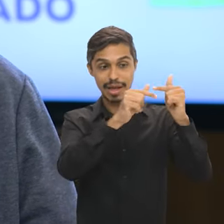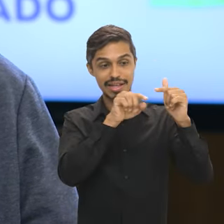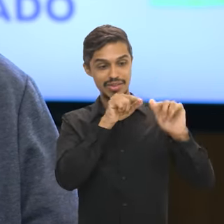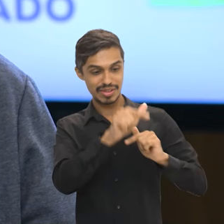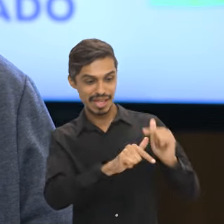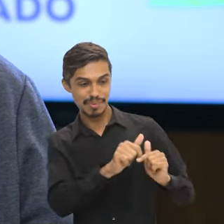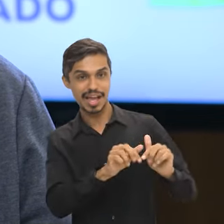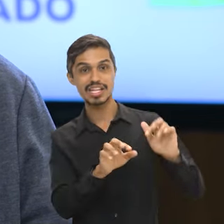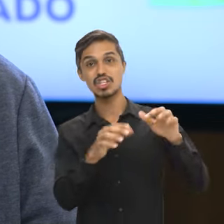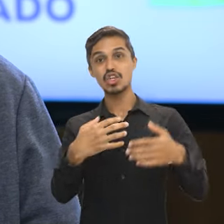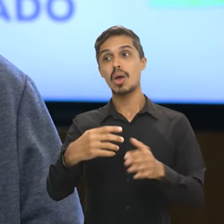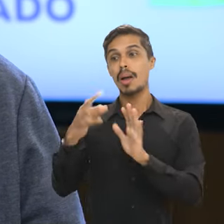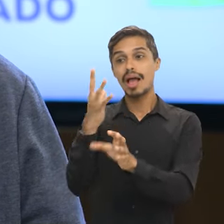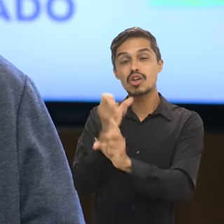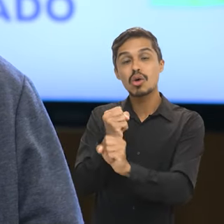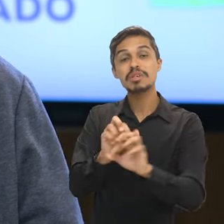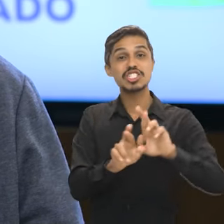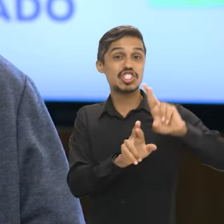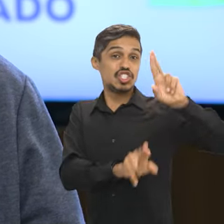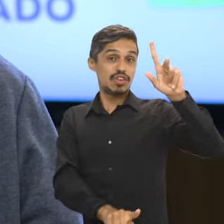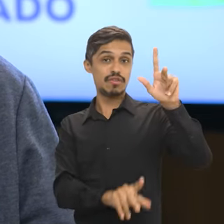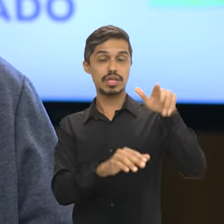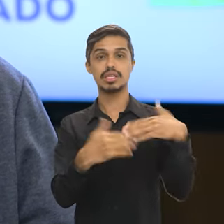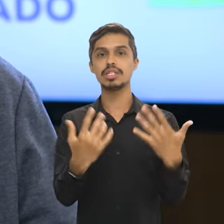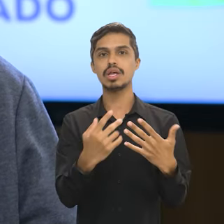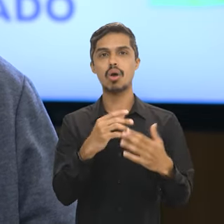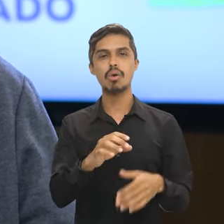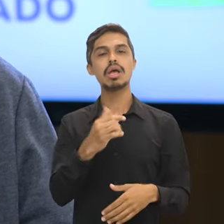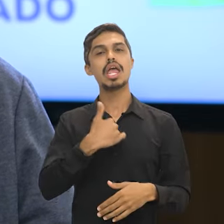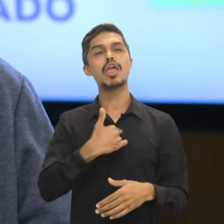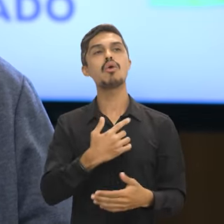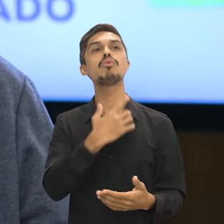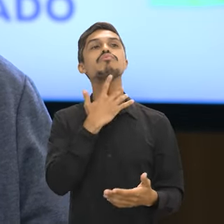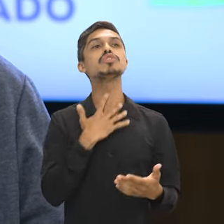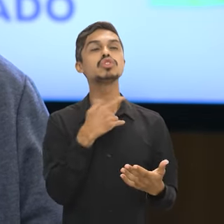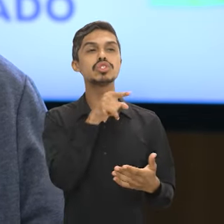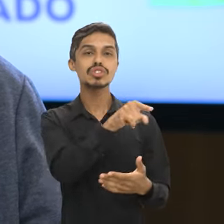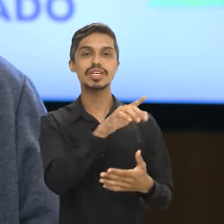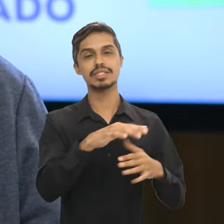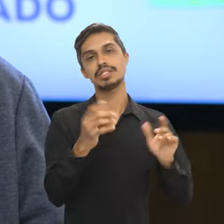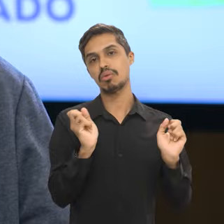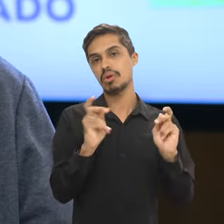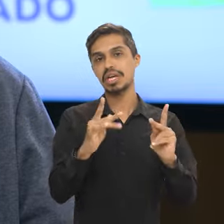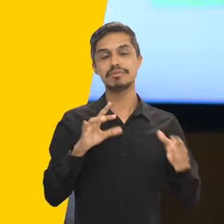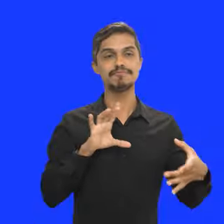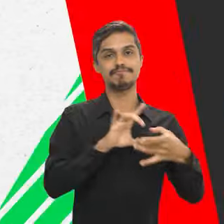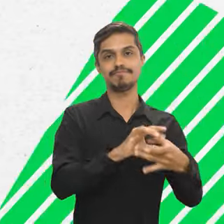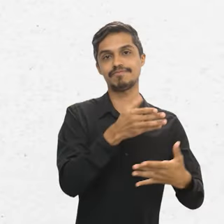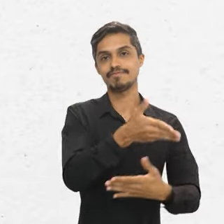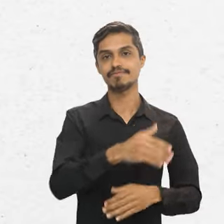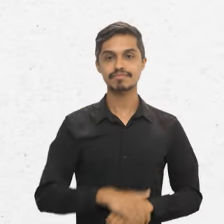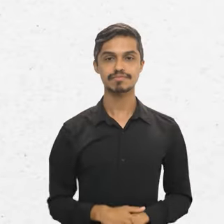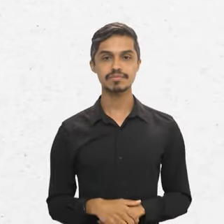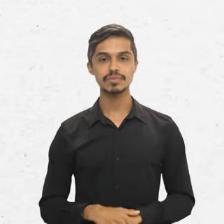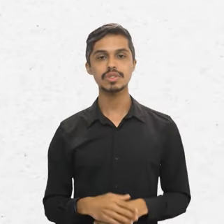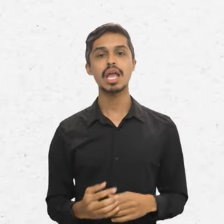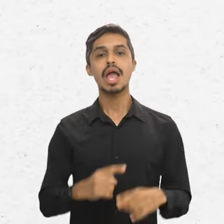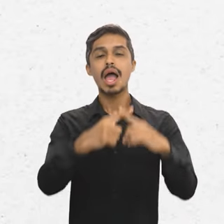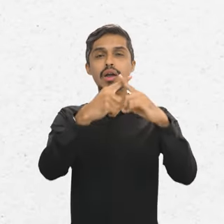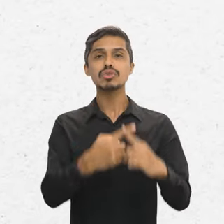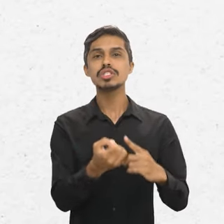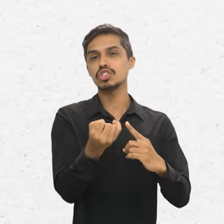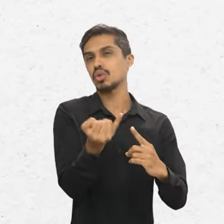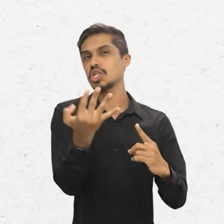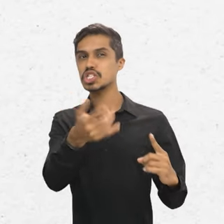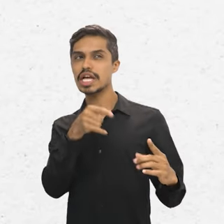foque os seus estudos naqueles conteúdos que efetivamente vão ter maior peso para o cargo que você deseja. A relação da